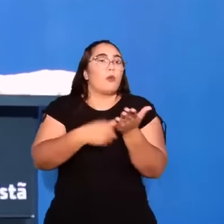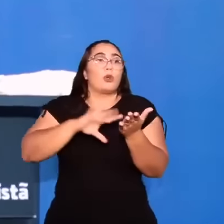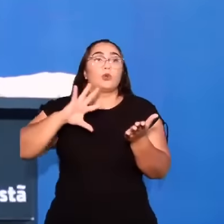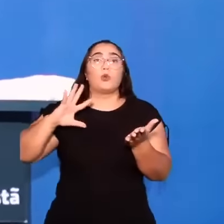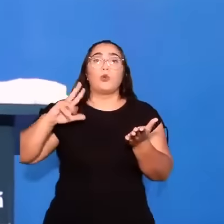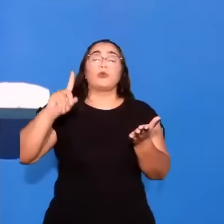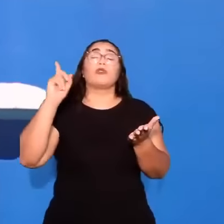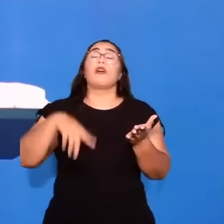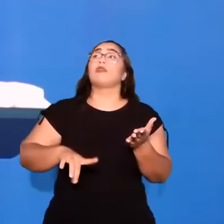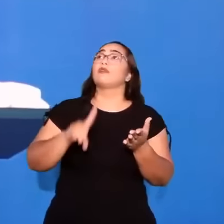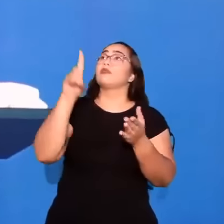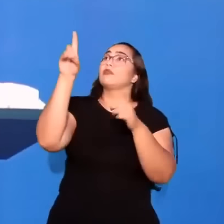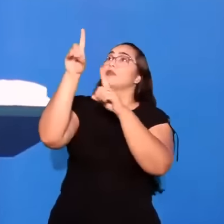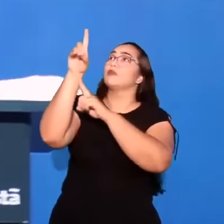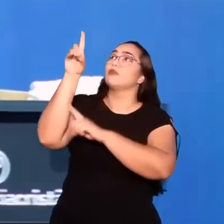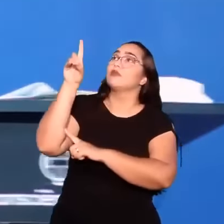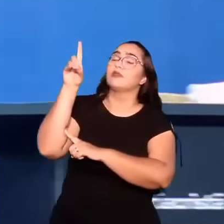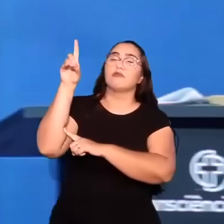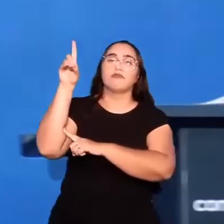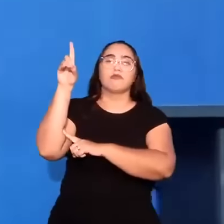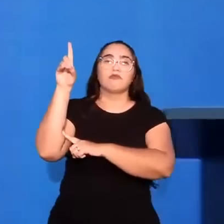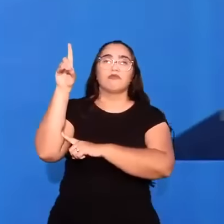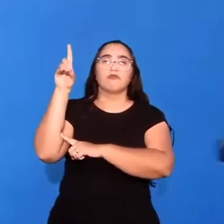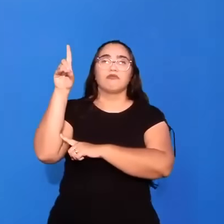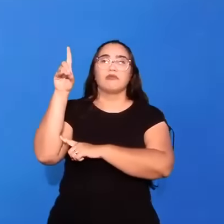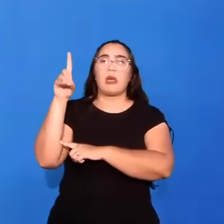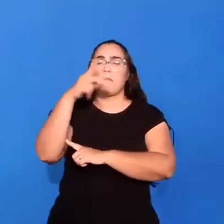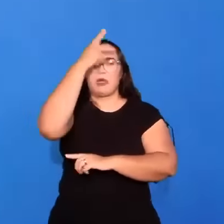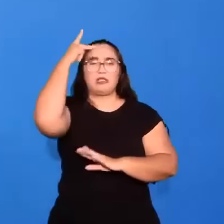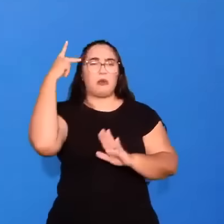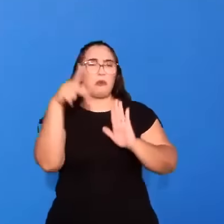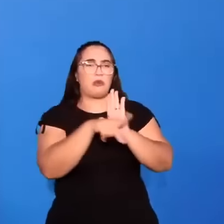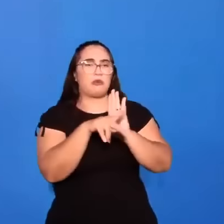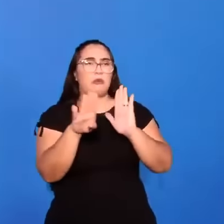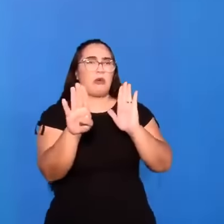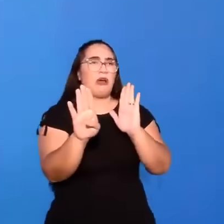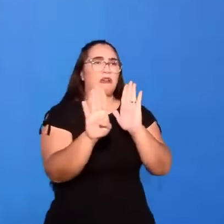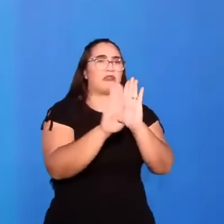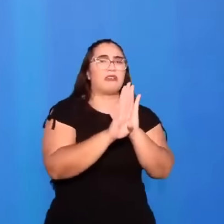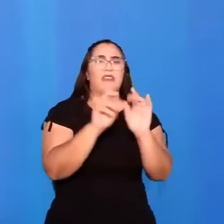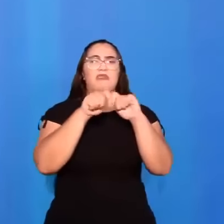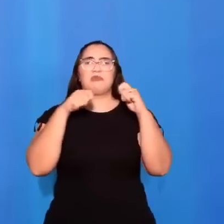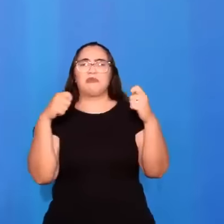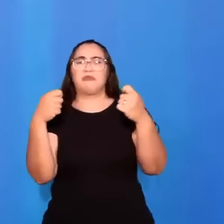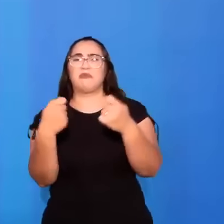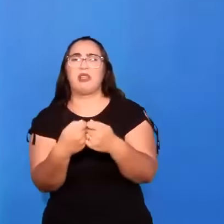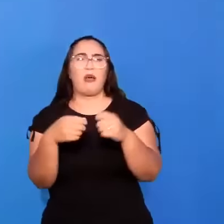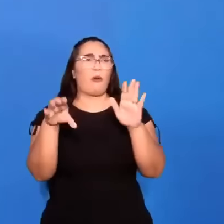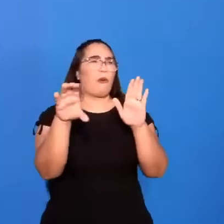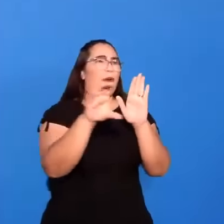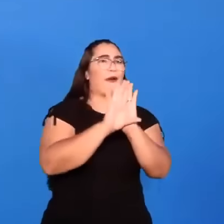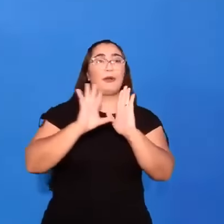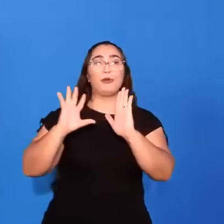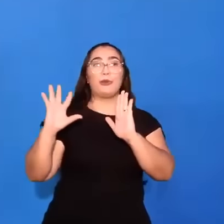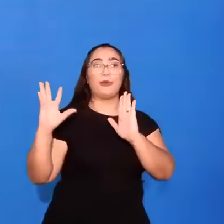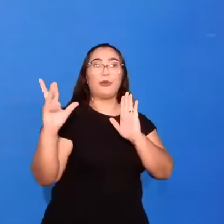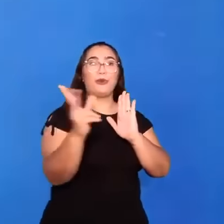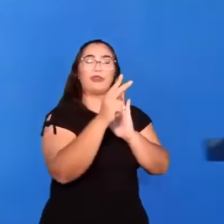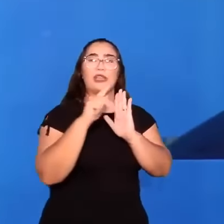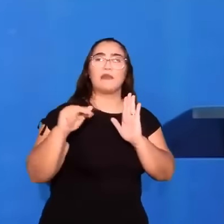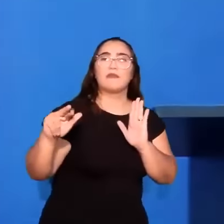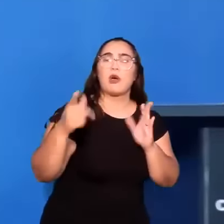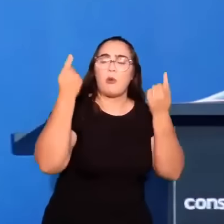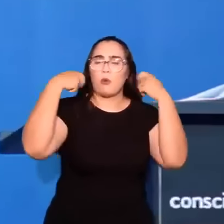é a vontade de Deus. Para a presbiteriana. Batista. Assembleia. Congregacional. Irmão.